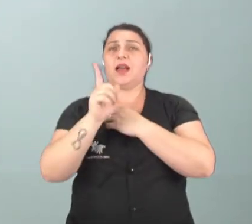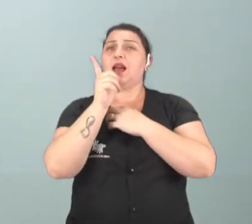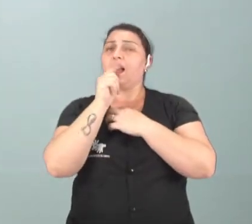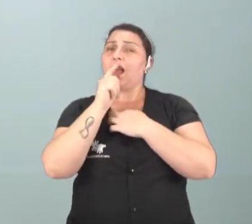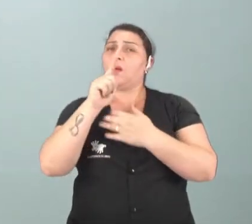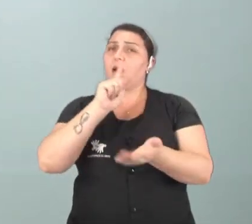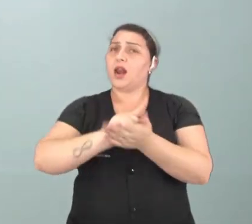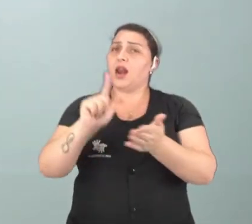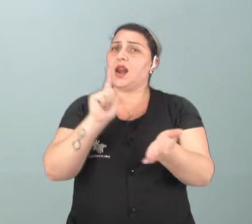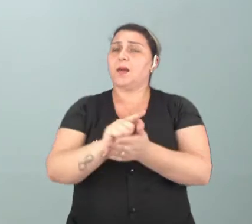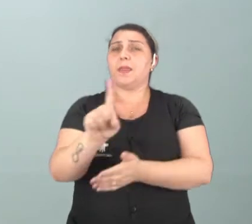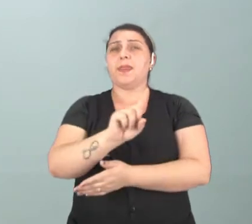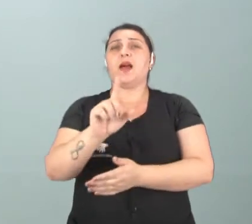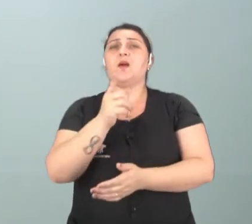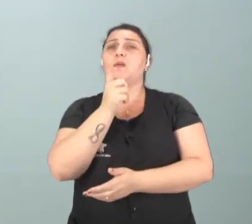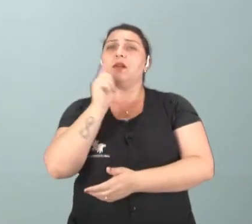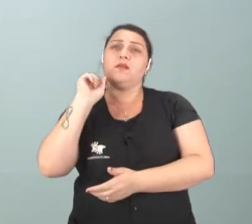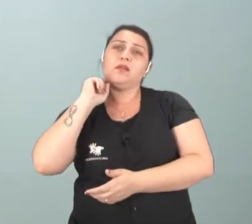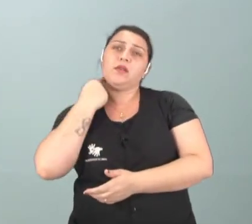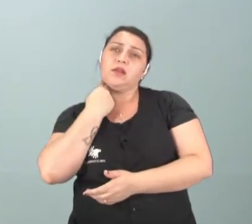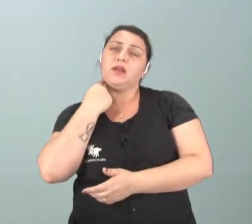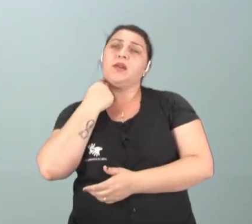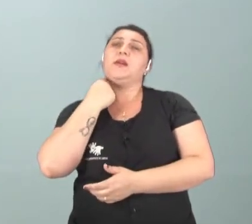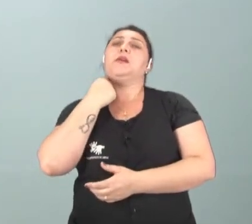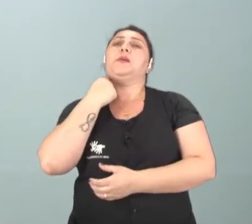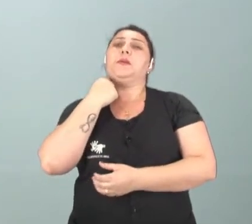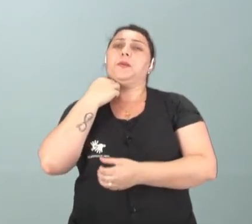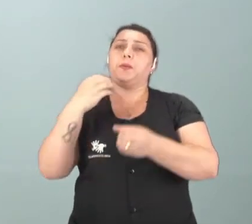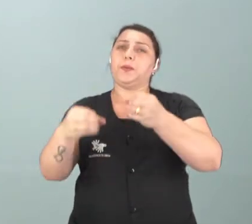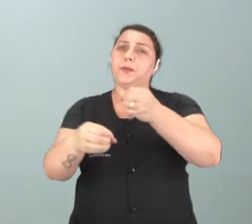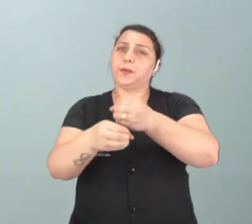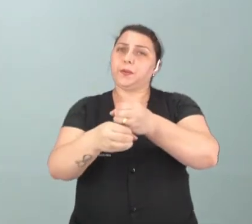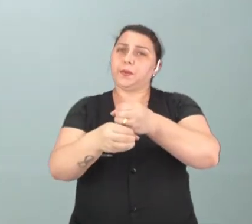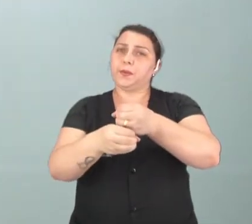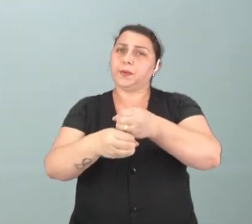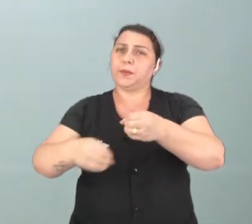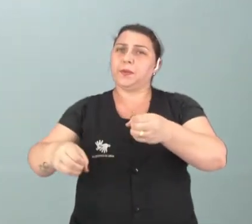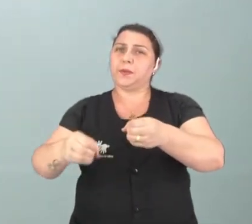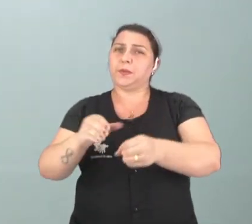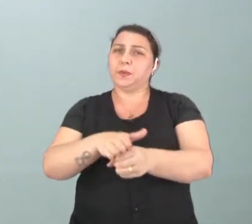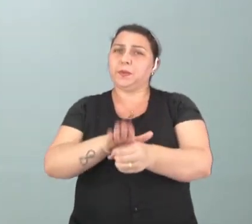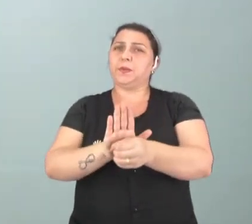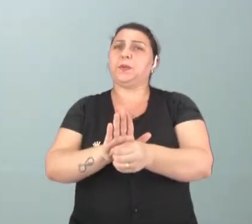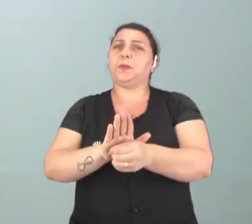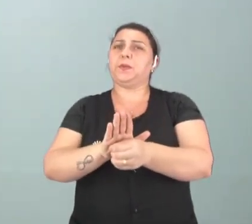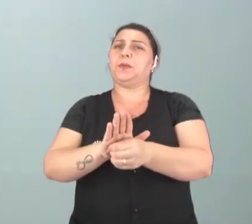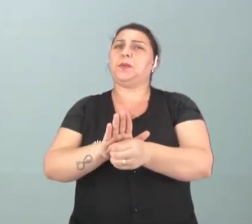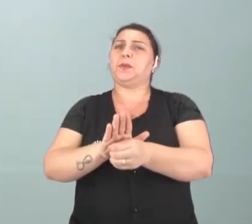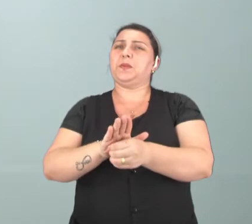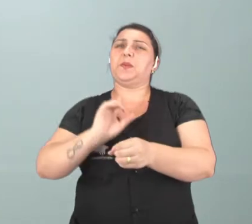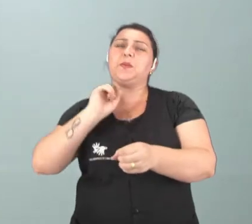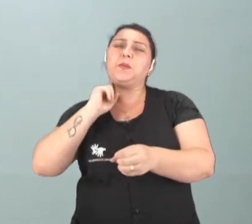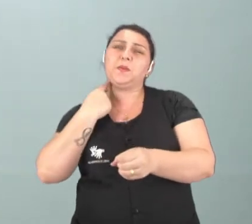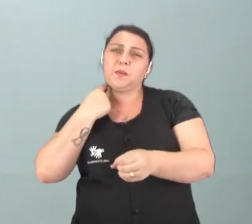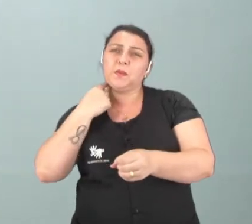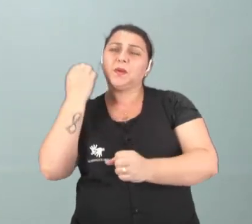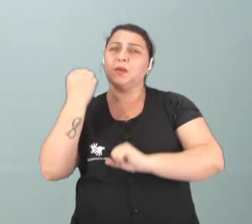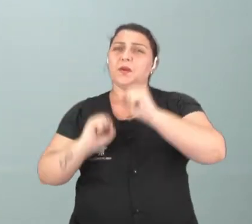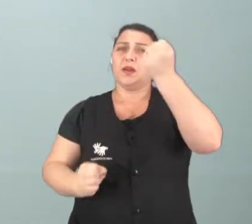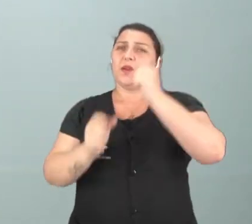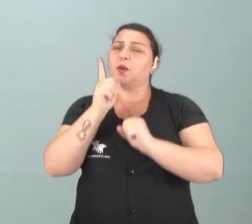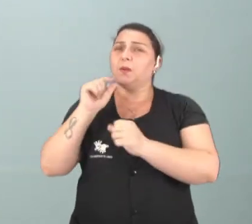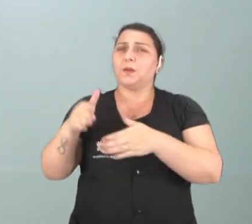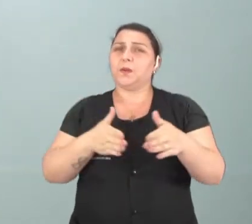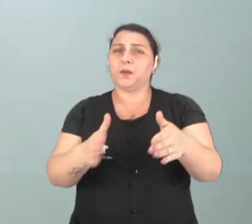potável, não água contaminada por esgoto, nem por indústria, que geralmente os rios,